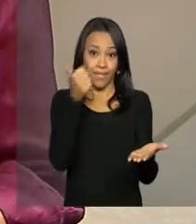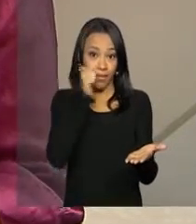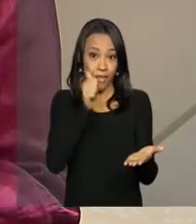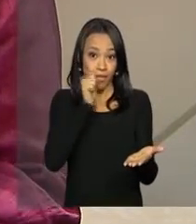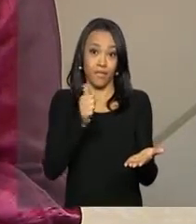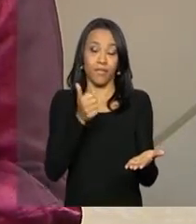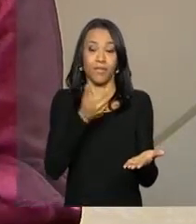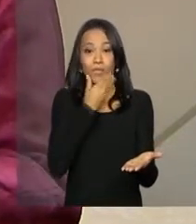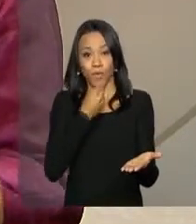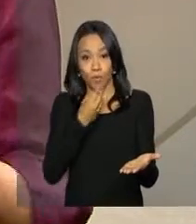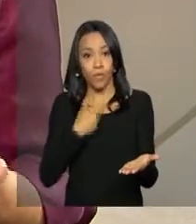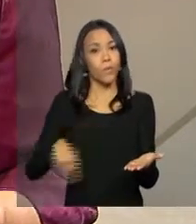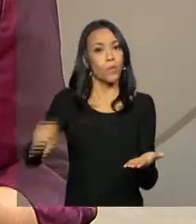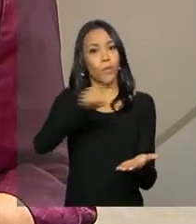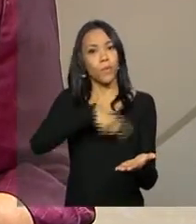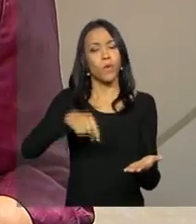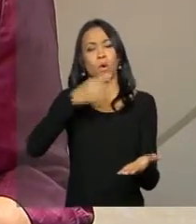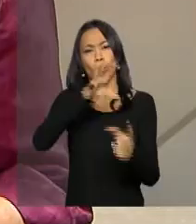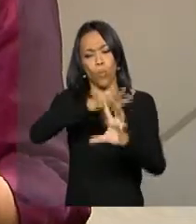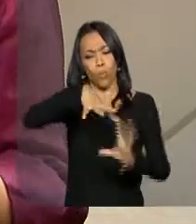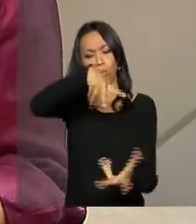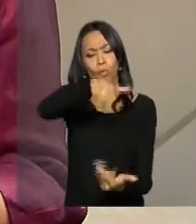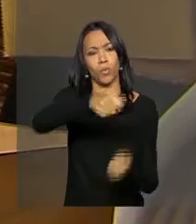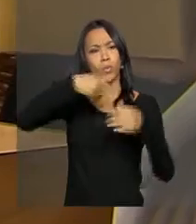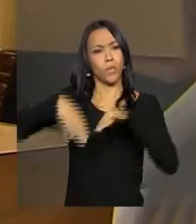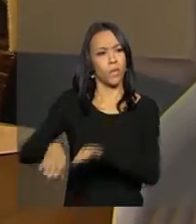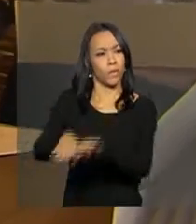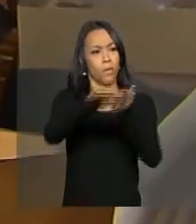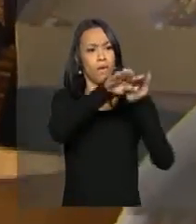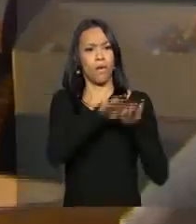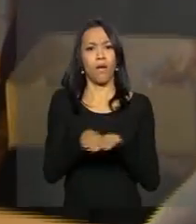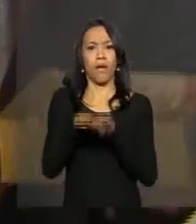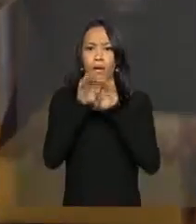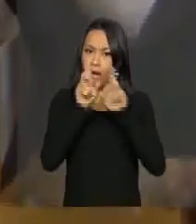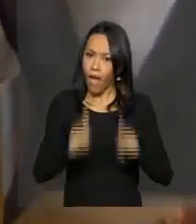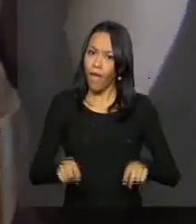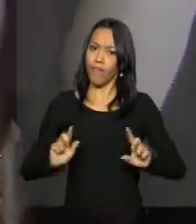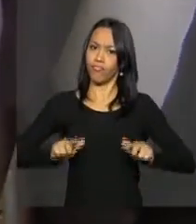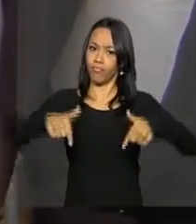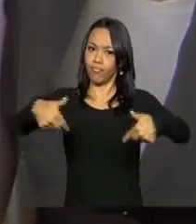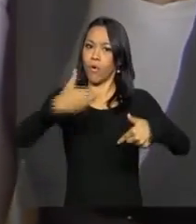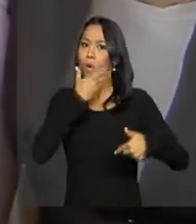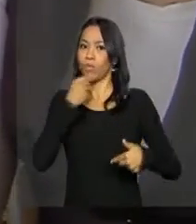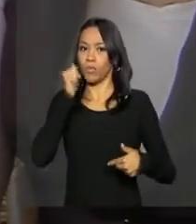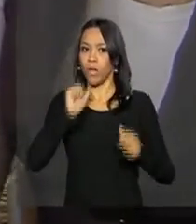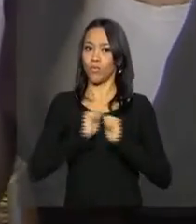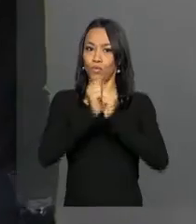construção de um mundo de iguais é uma tarefa de homens e mulheres.